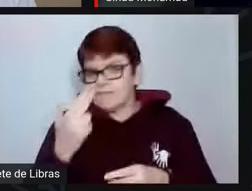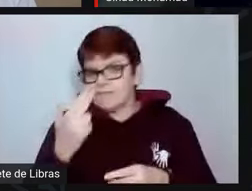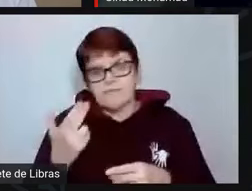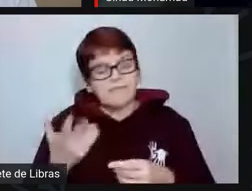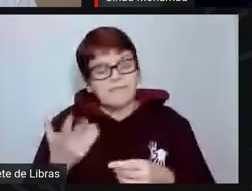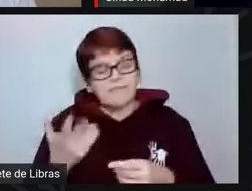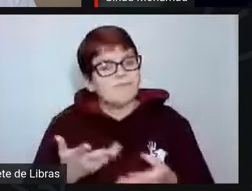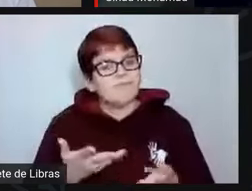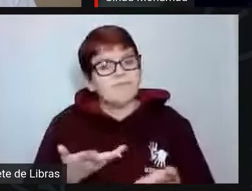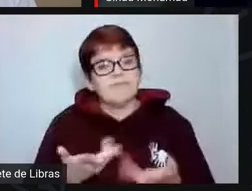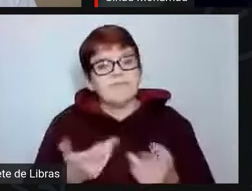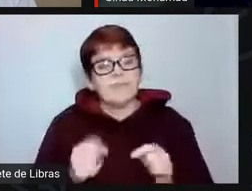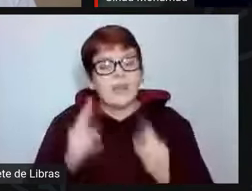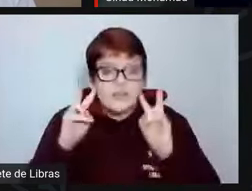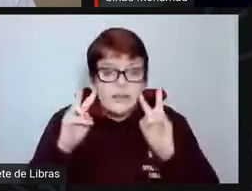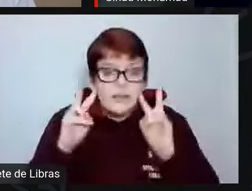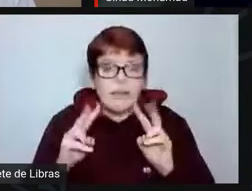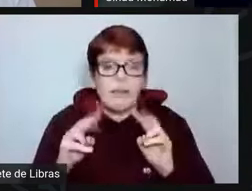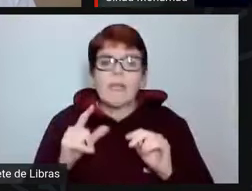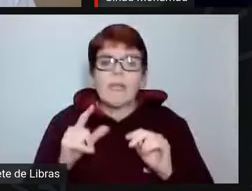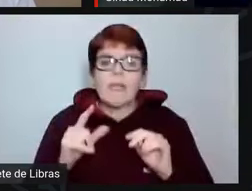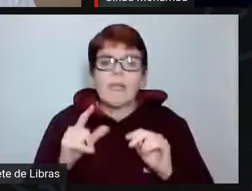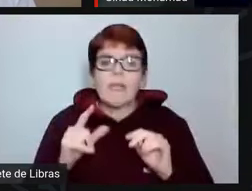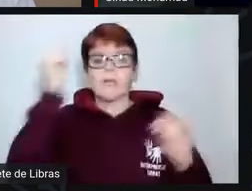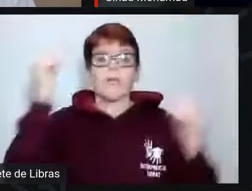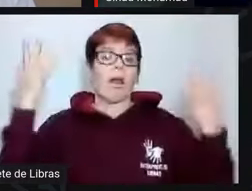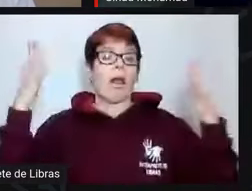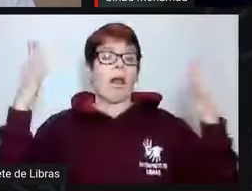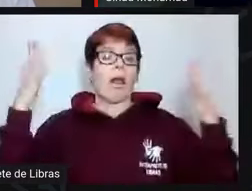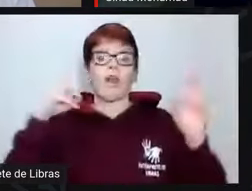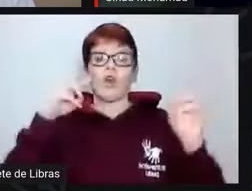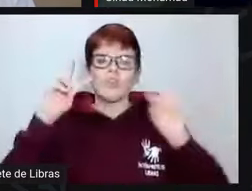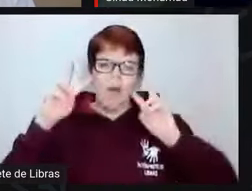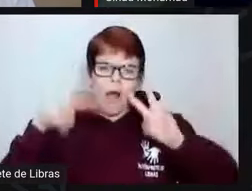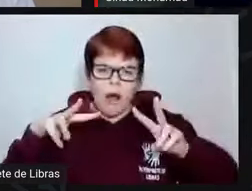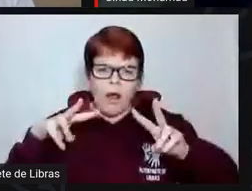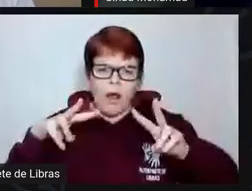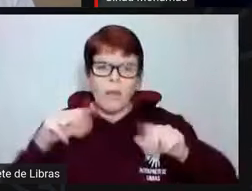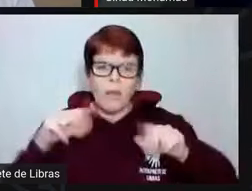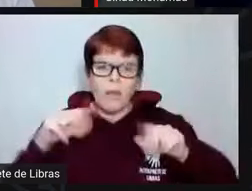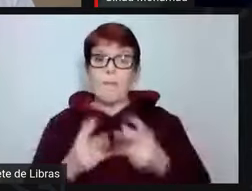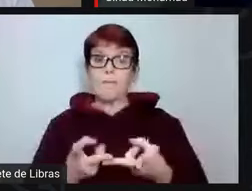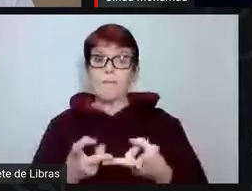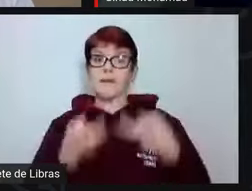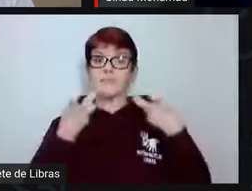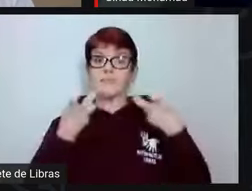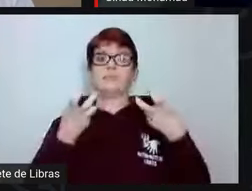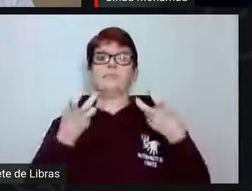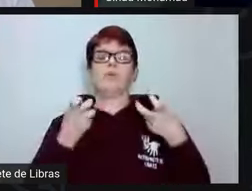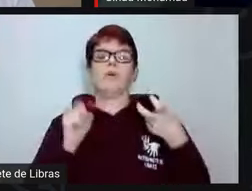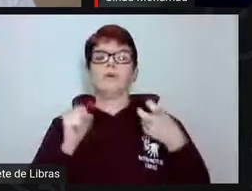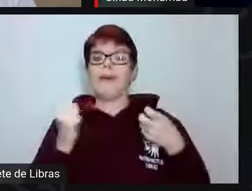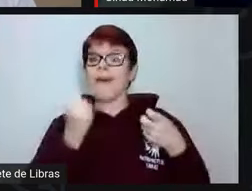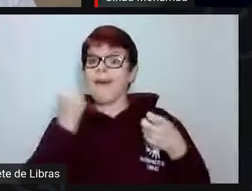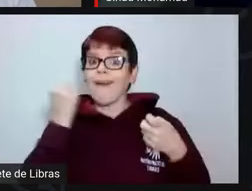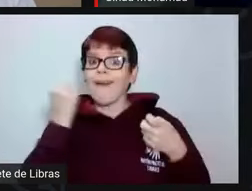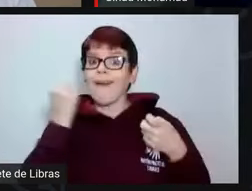havia gente que aplaudia isso e que hoje está revendo sua posição, percebendo exatamente a gravidade